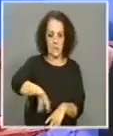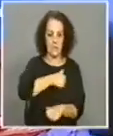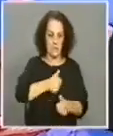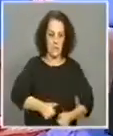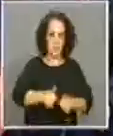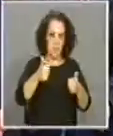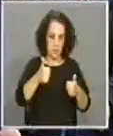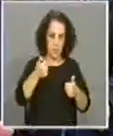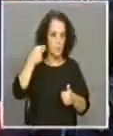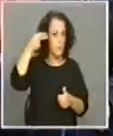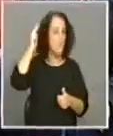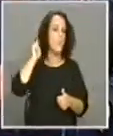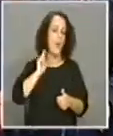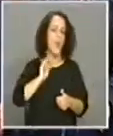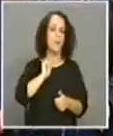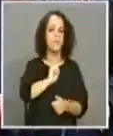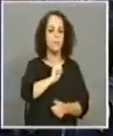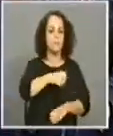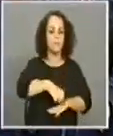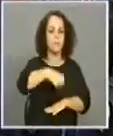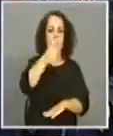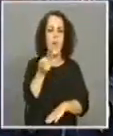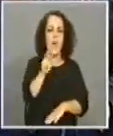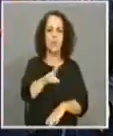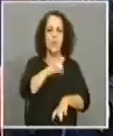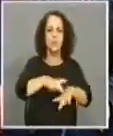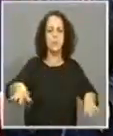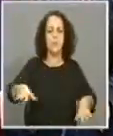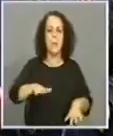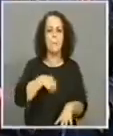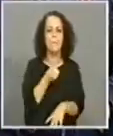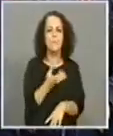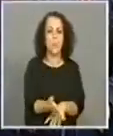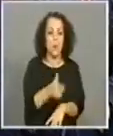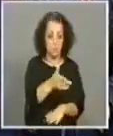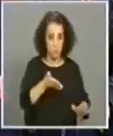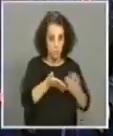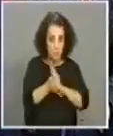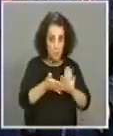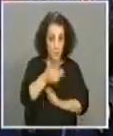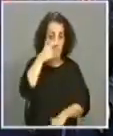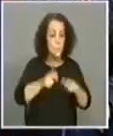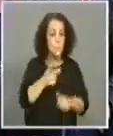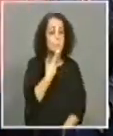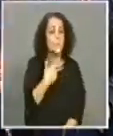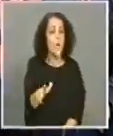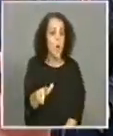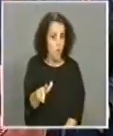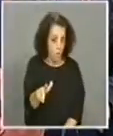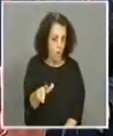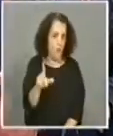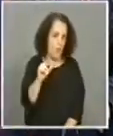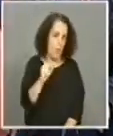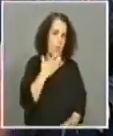nas instalações do antigo Hospital da Misericórdia, são mais de 100 postos de trabalho que vão ser criados e é toda uma dinâmica